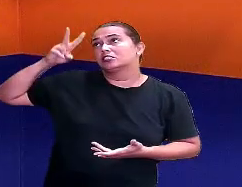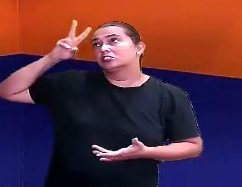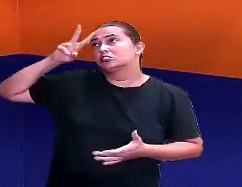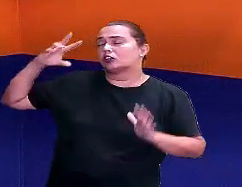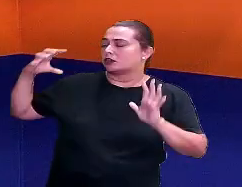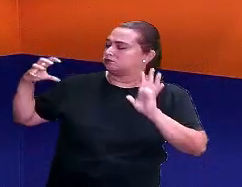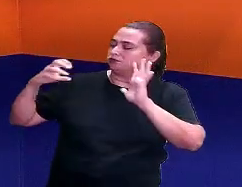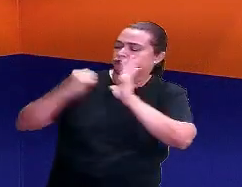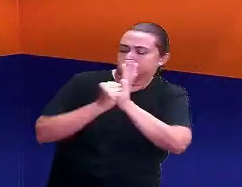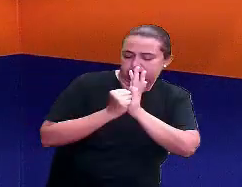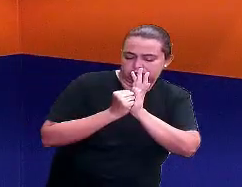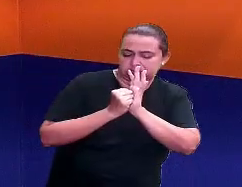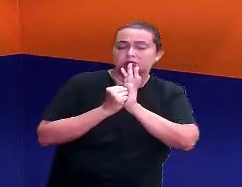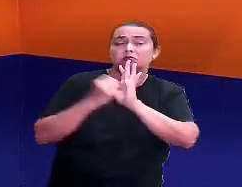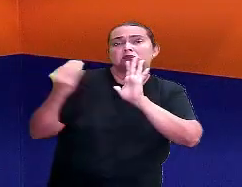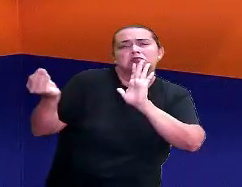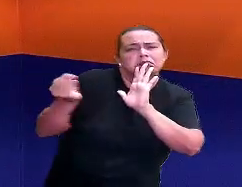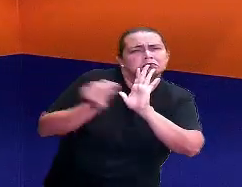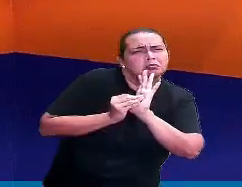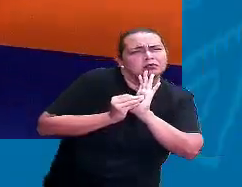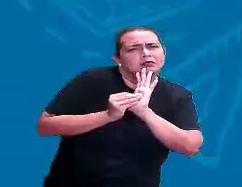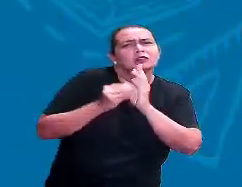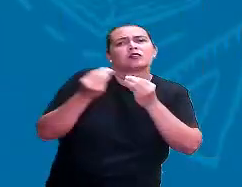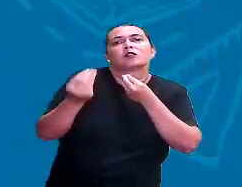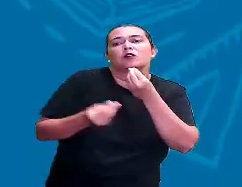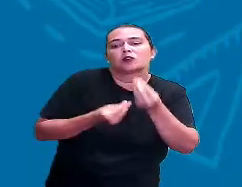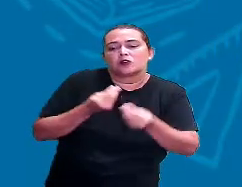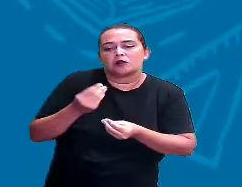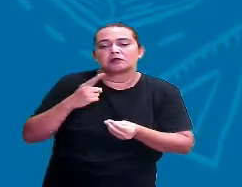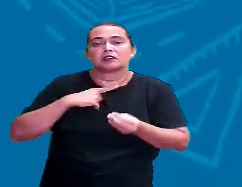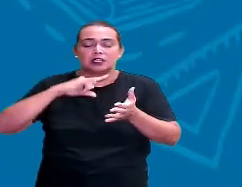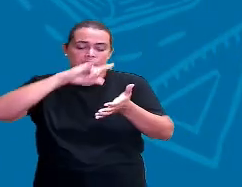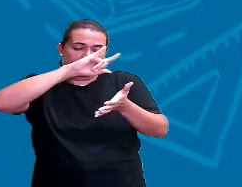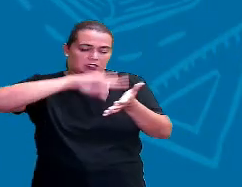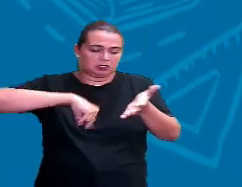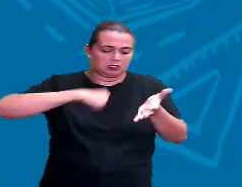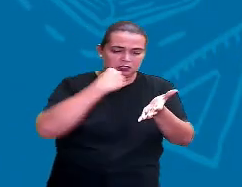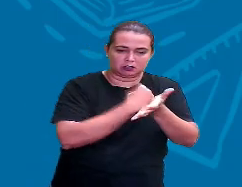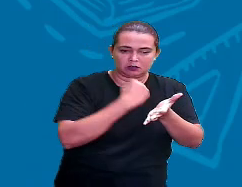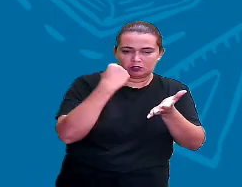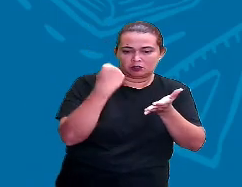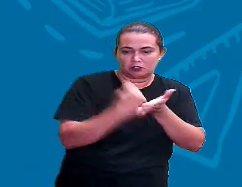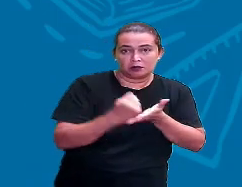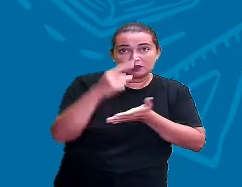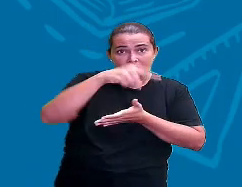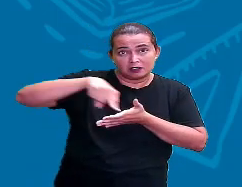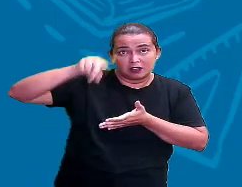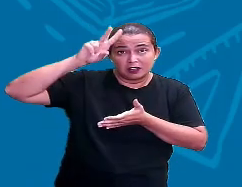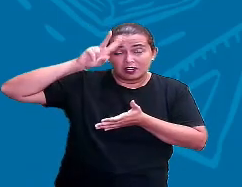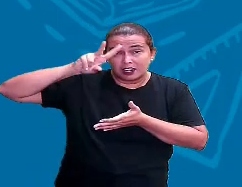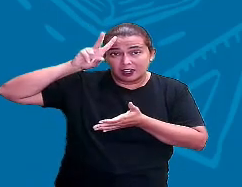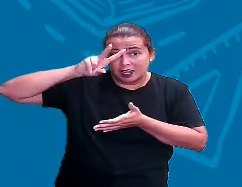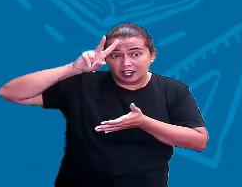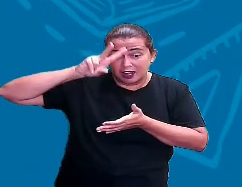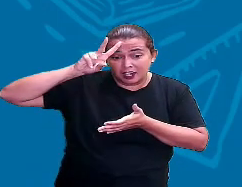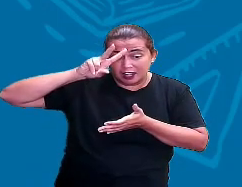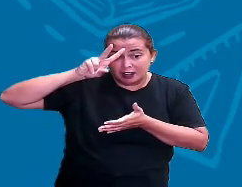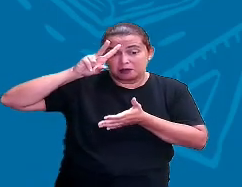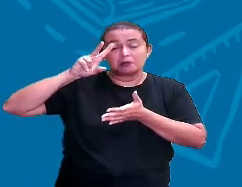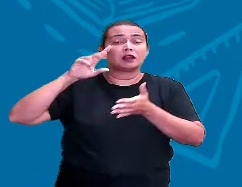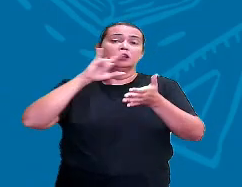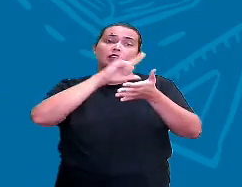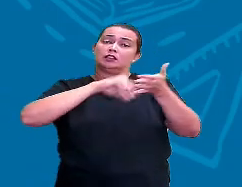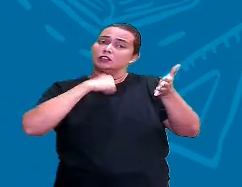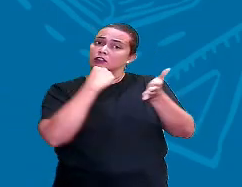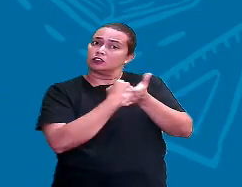é que a gente registra essa história? Através dos documentos, lembra? A gente viu que os documentos ajudam nesse